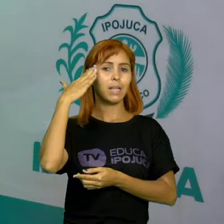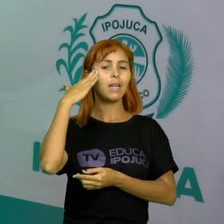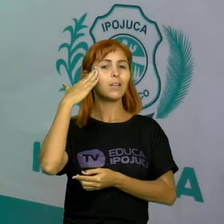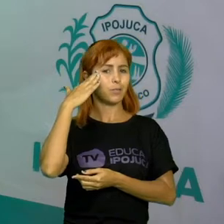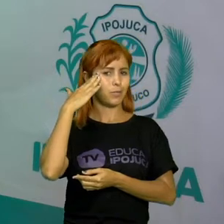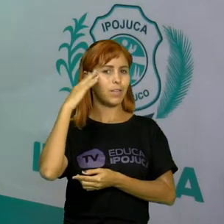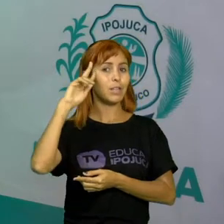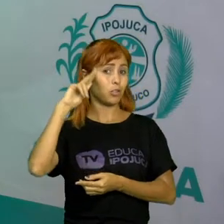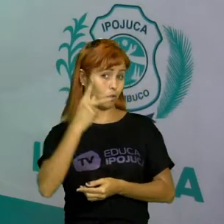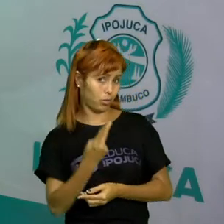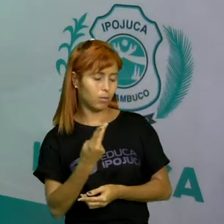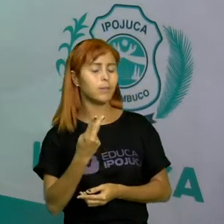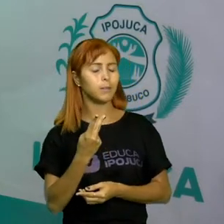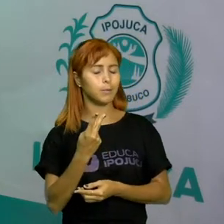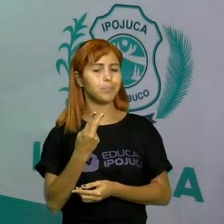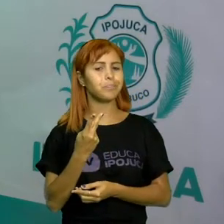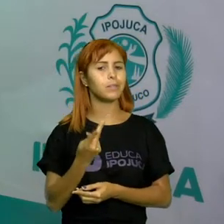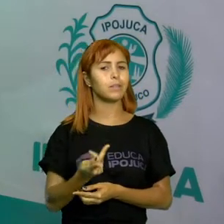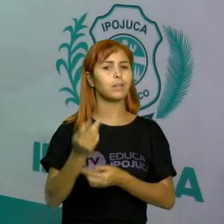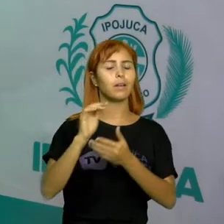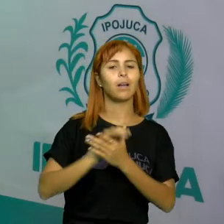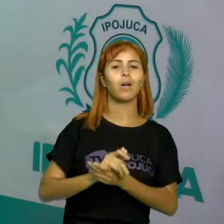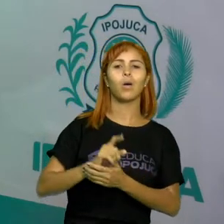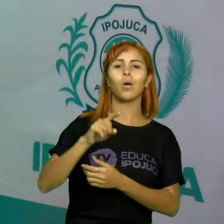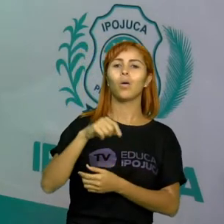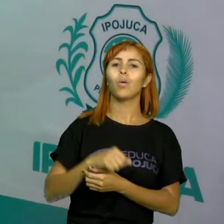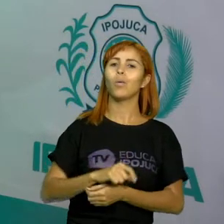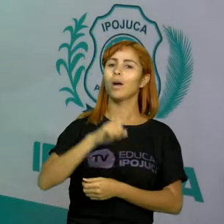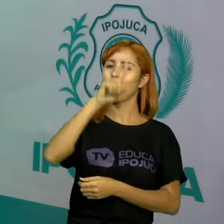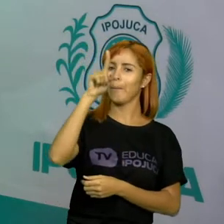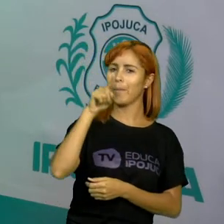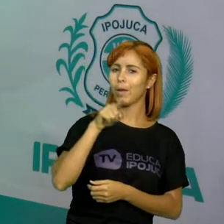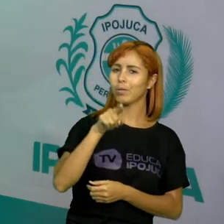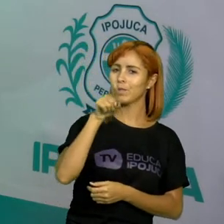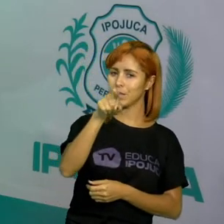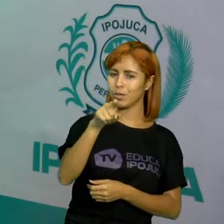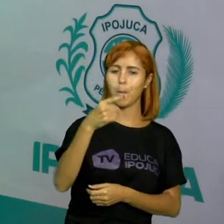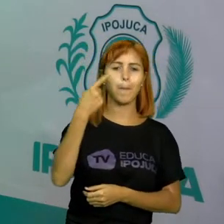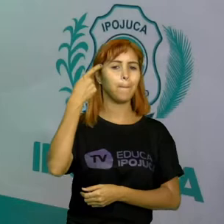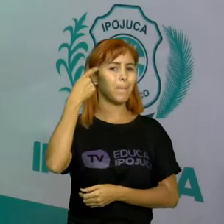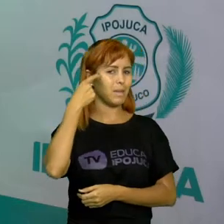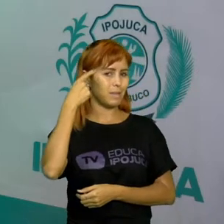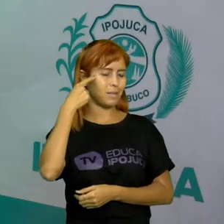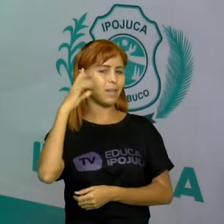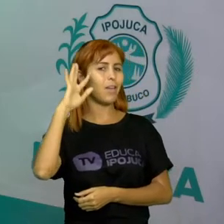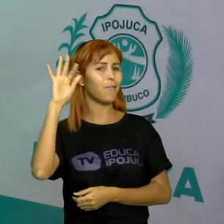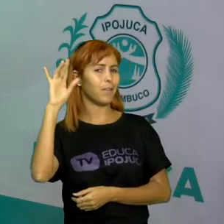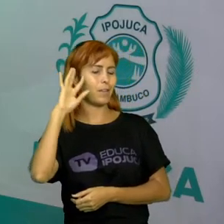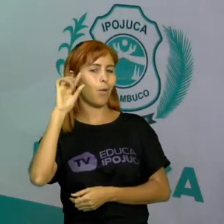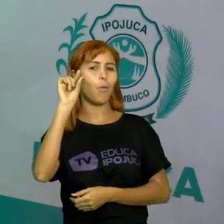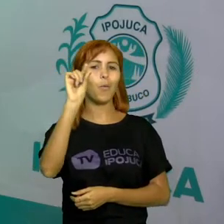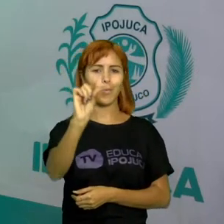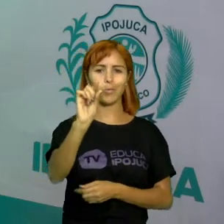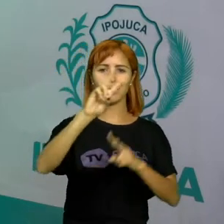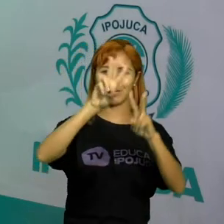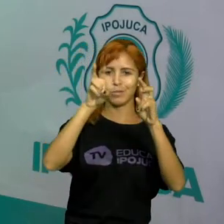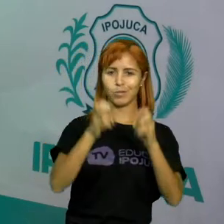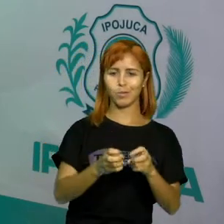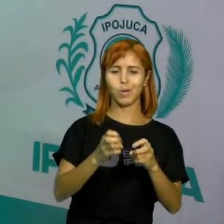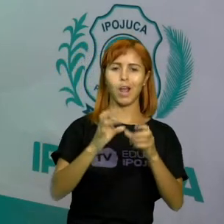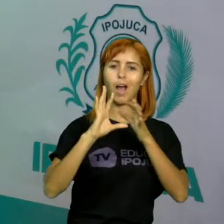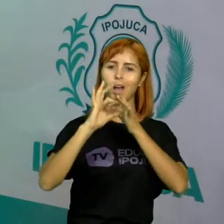lição? E aí eu coloco a mente com a interrogação para que vocês pensem e reflitam um pouco sobre a